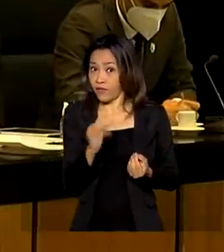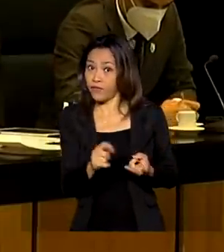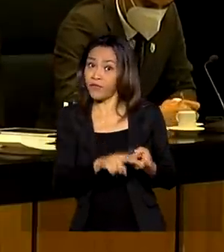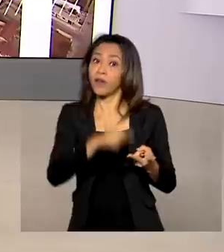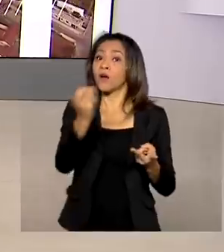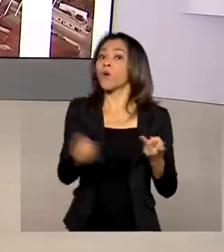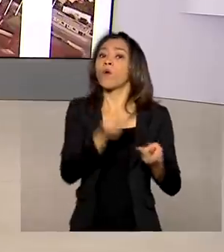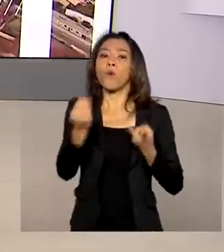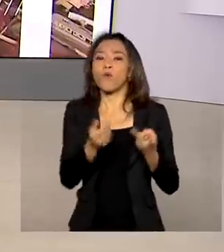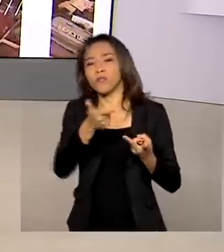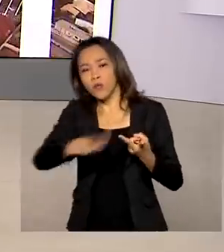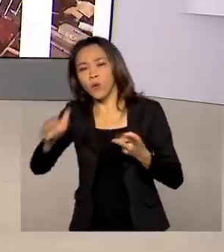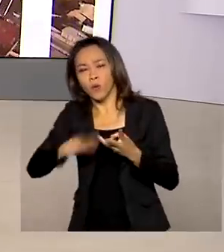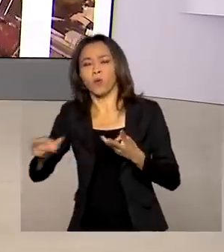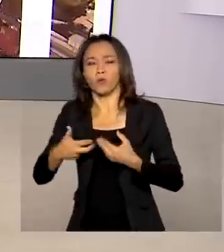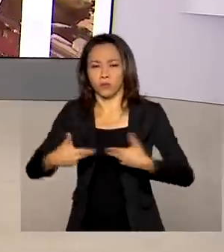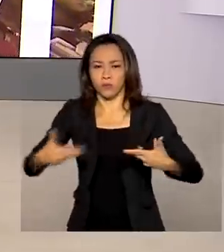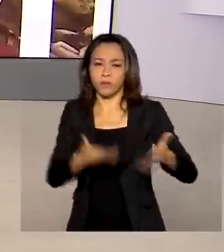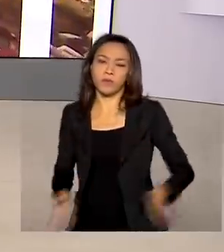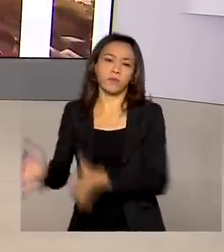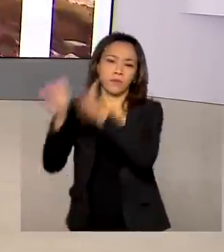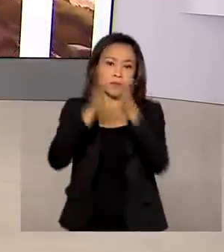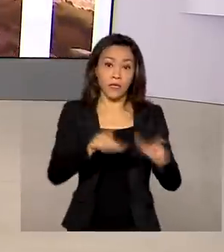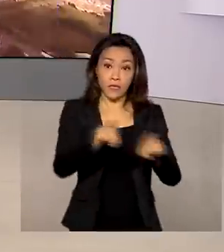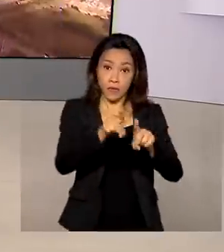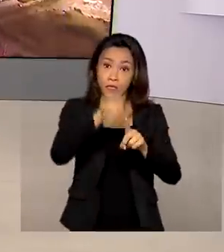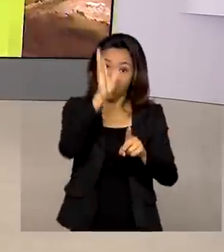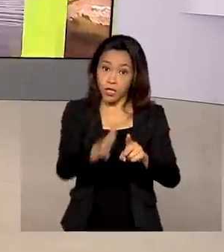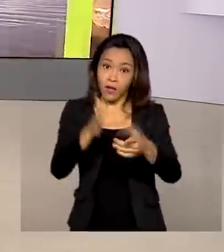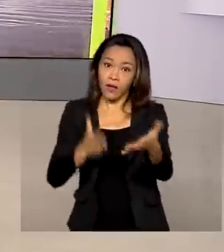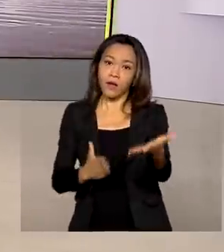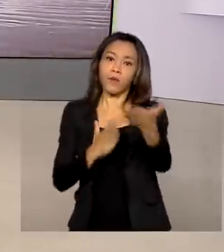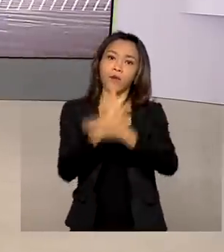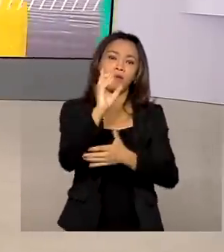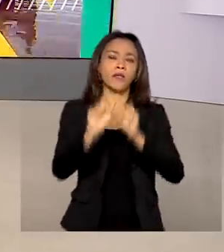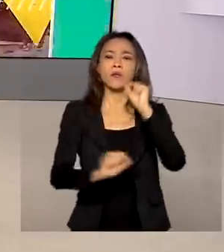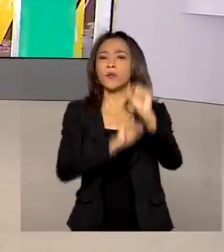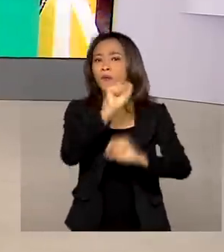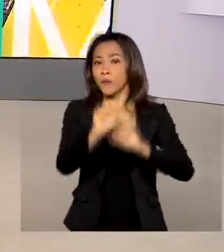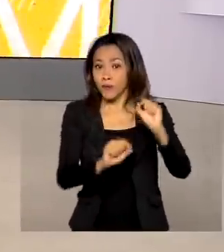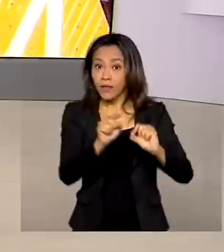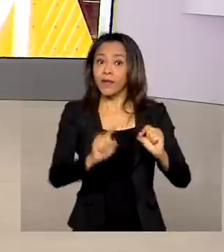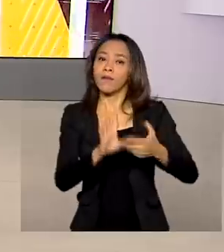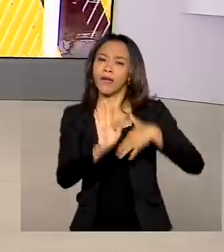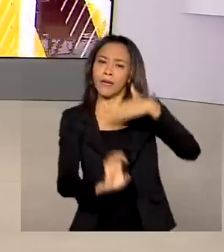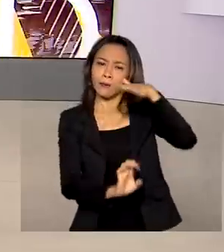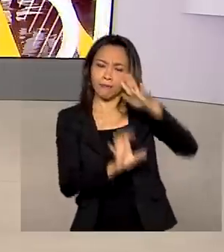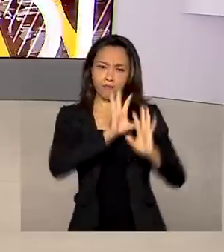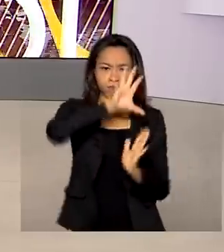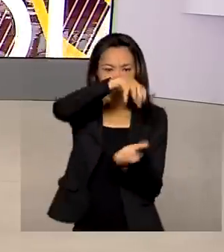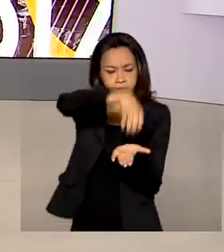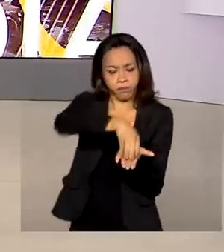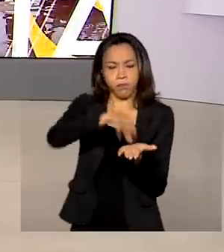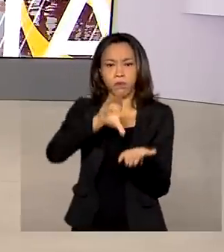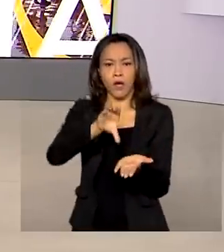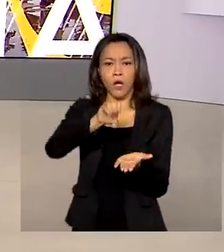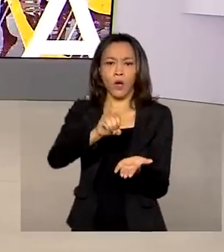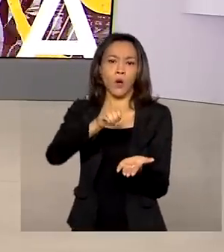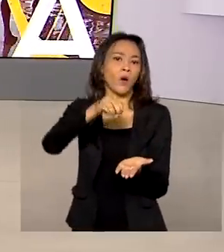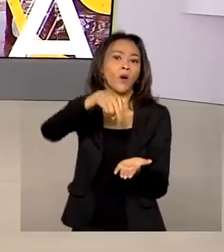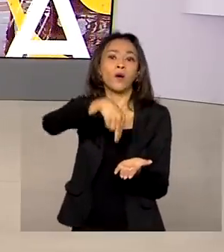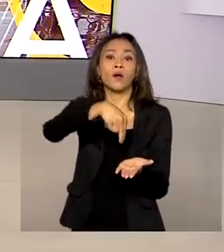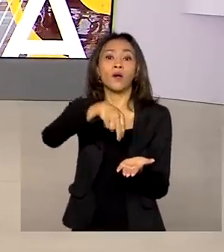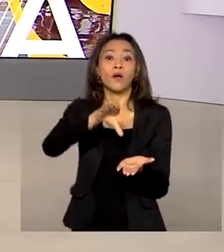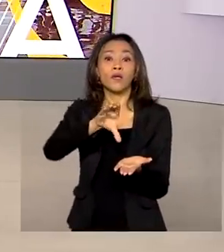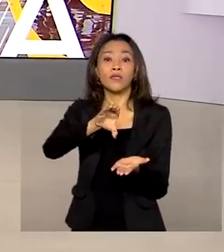híbrido. Também foram aprovadas as condições para a desestatização da Empresas Centrais de Abastecimento de Minas Gerais,